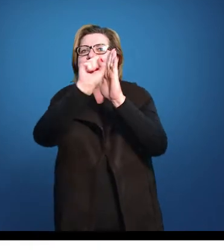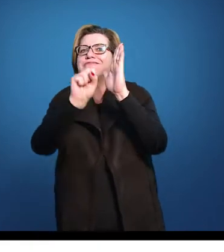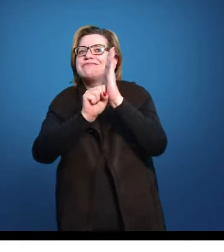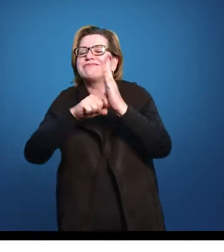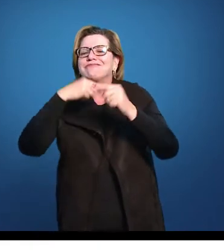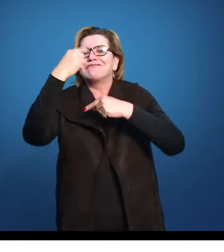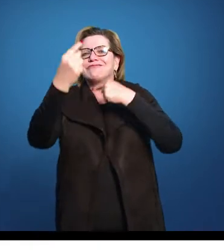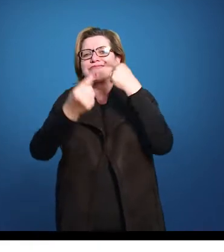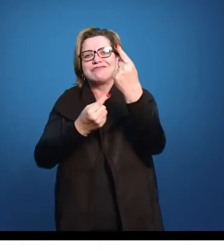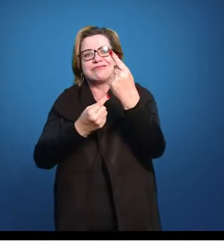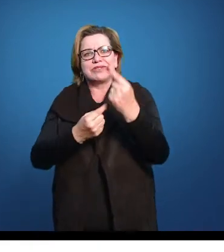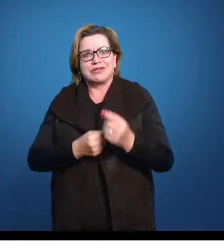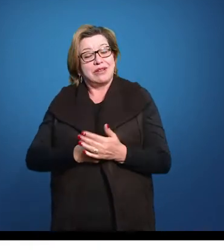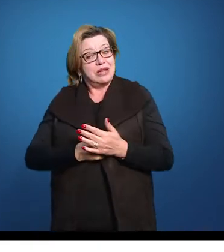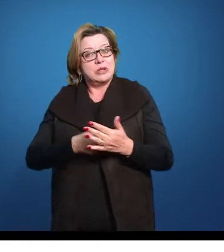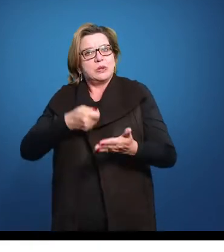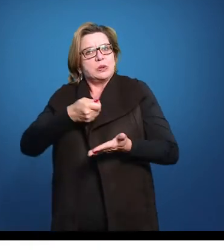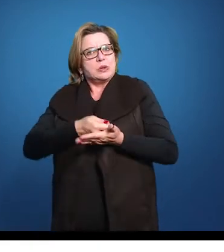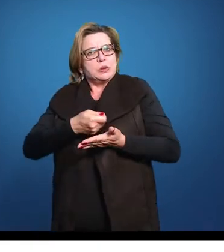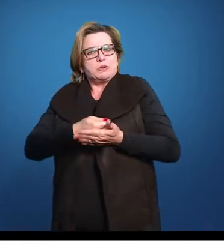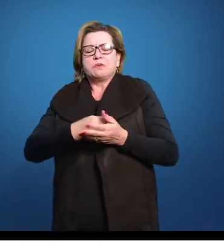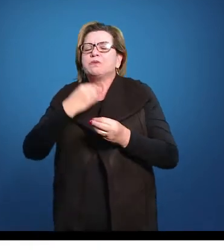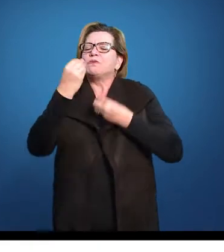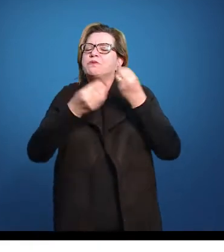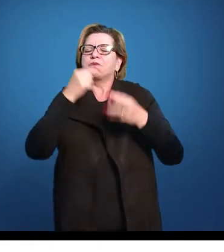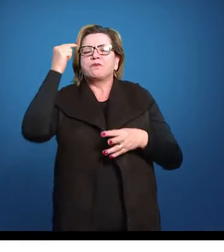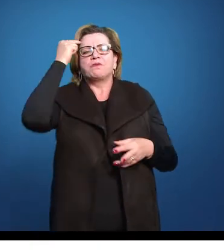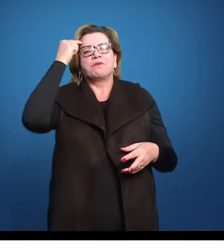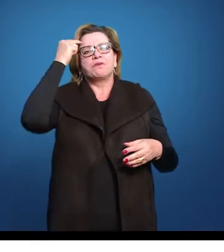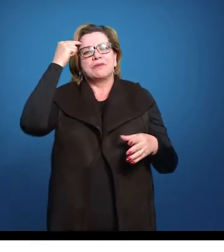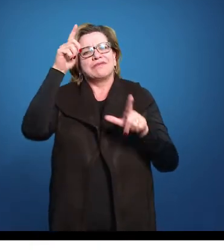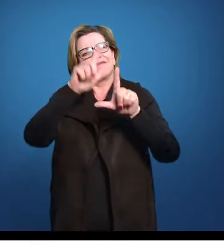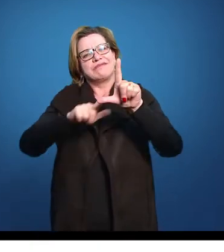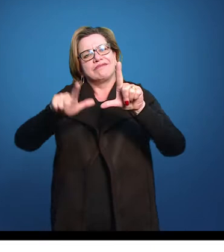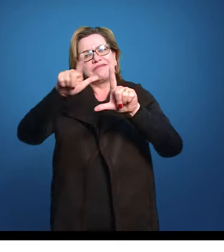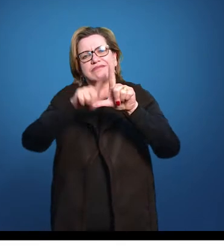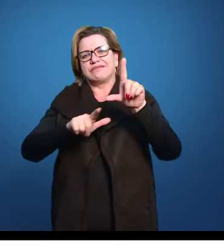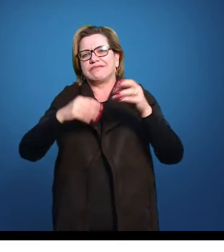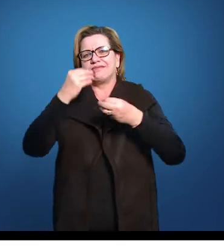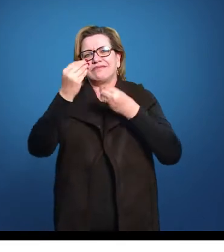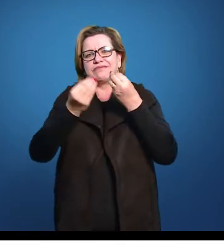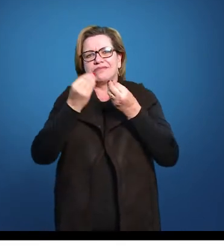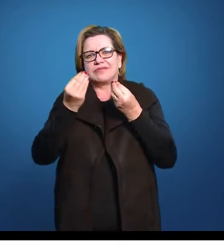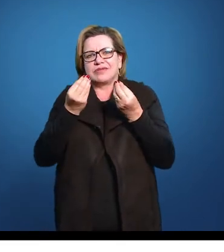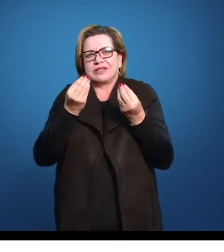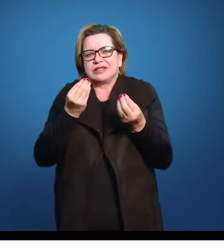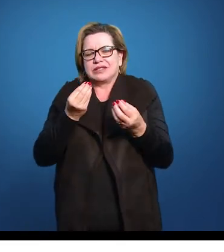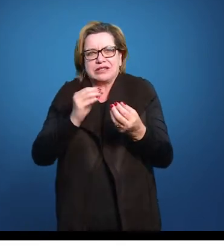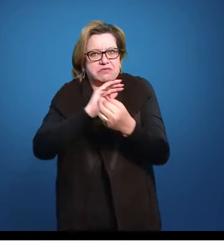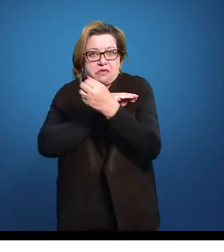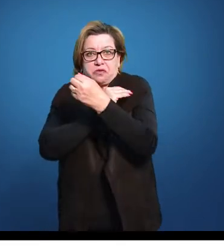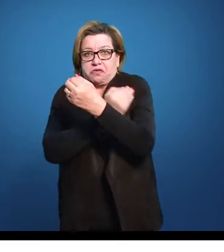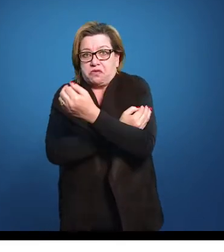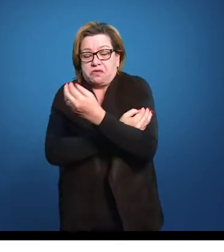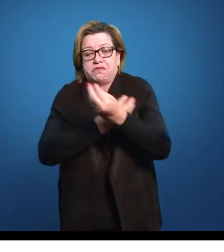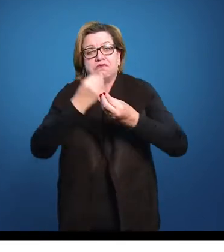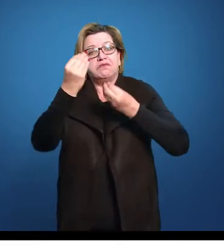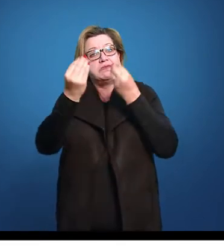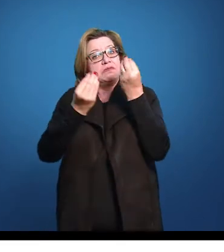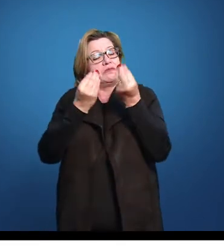E isso é bastante sério para a gente pensar numa literatura que se quer forte, que se quer